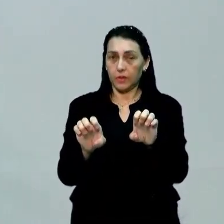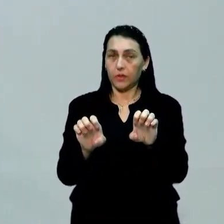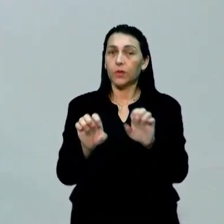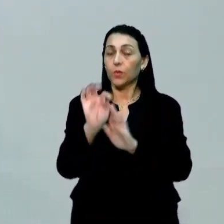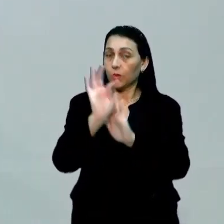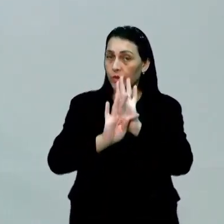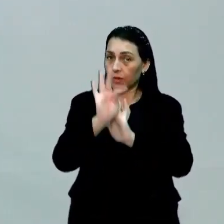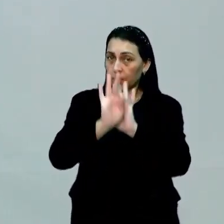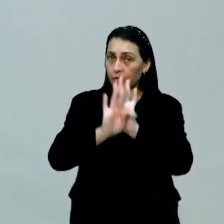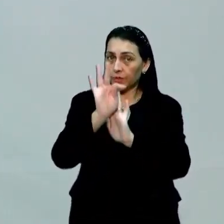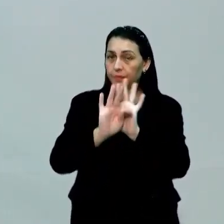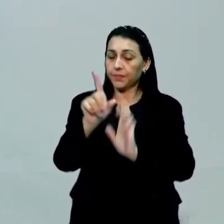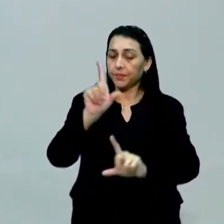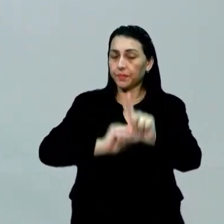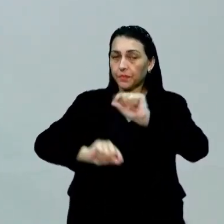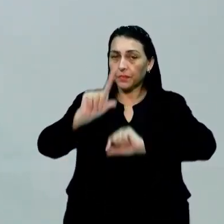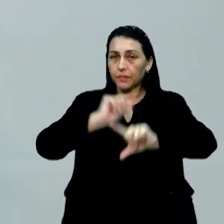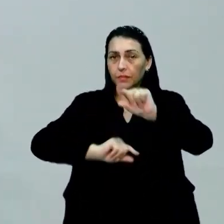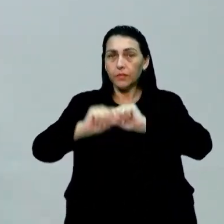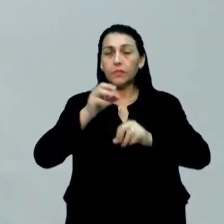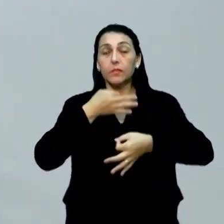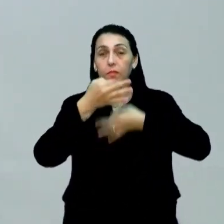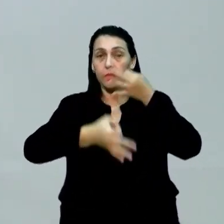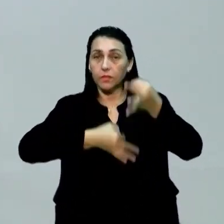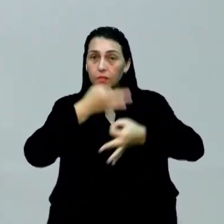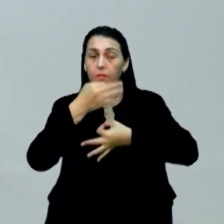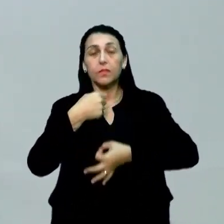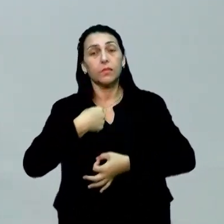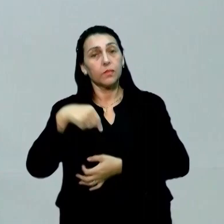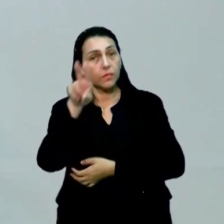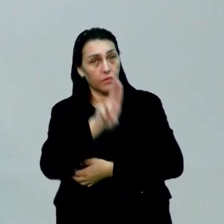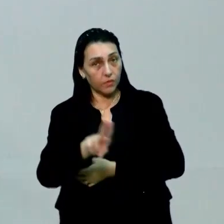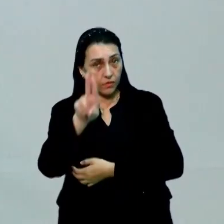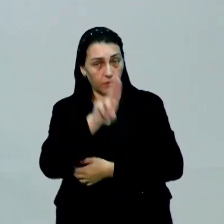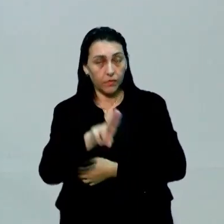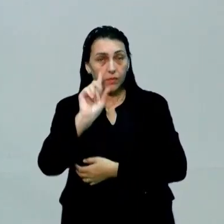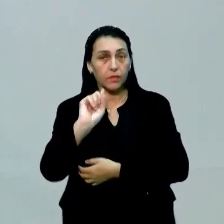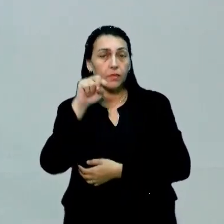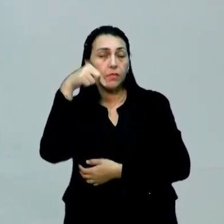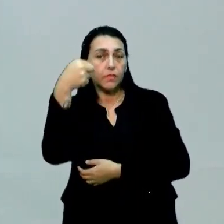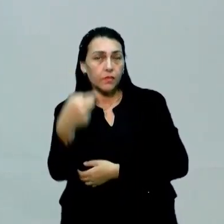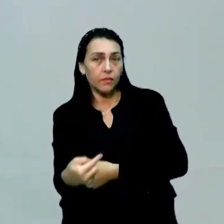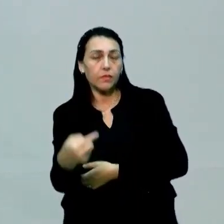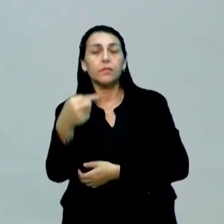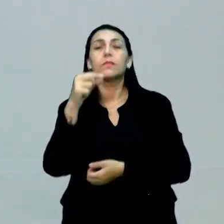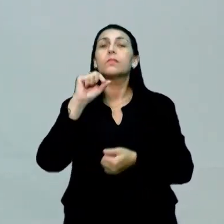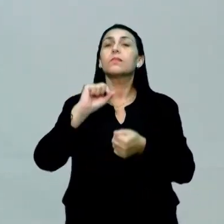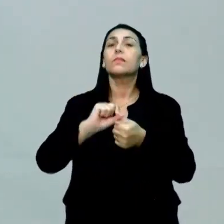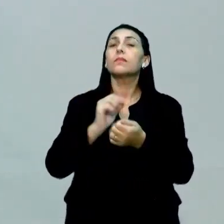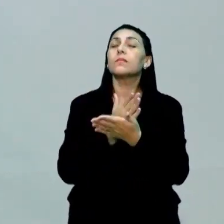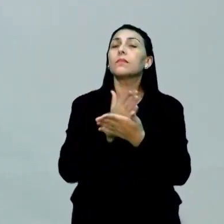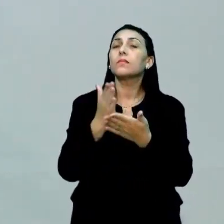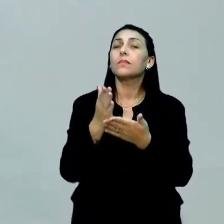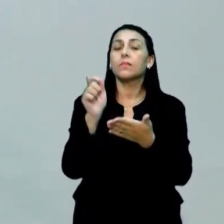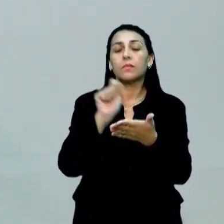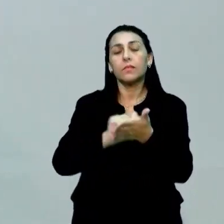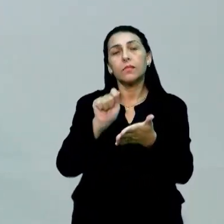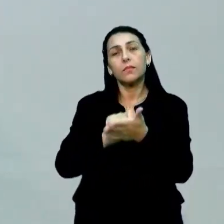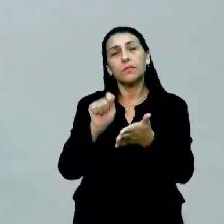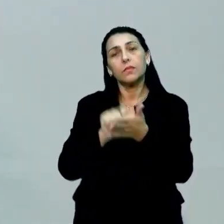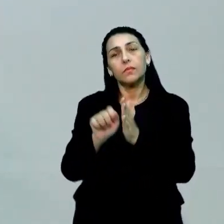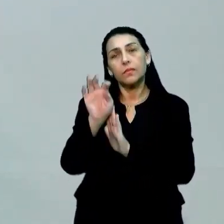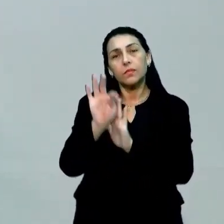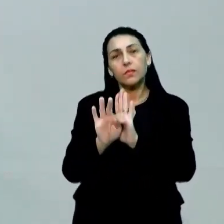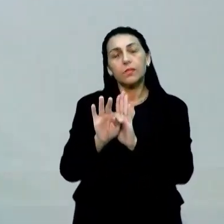texto, selecionando os argumentos que eu vou utilizar. E só depois é que eu vou começar a redigir esse texto.